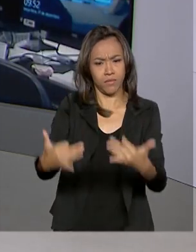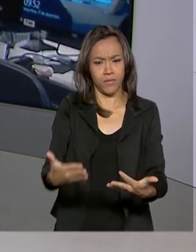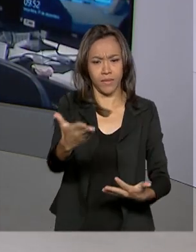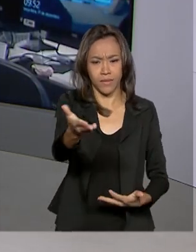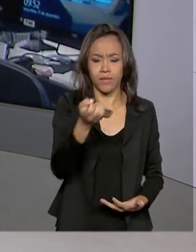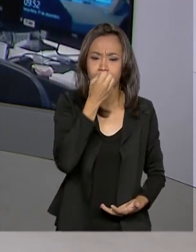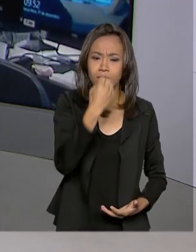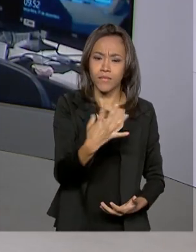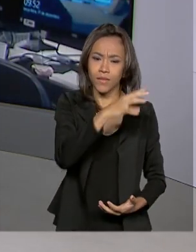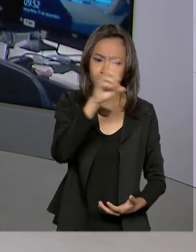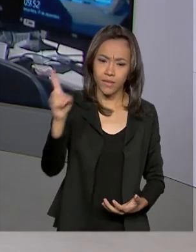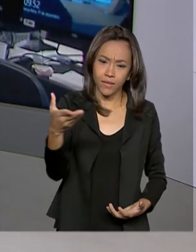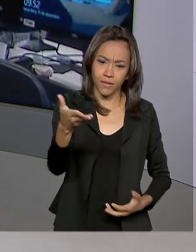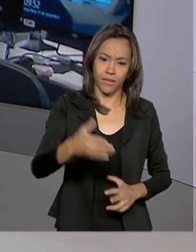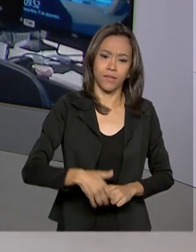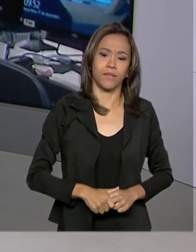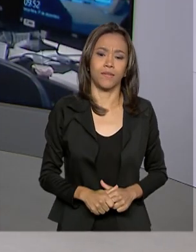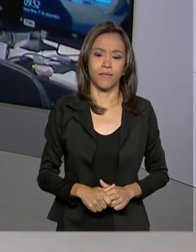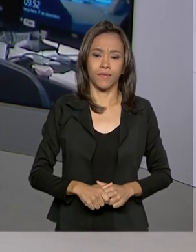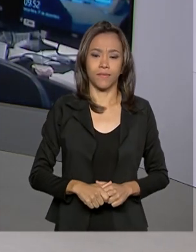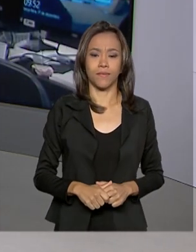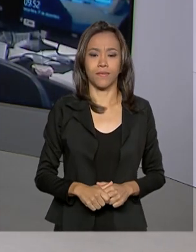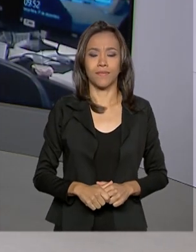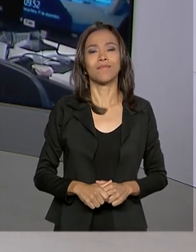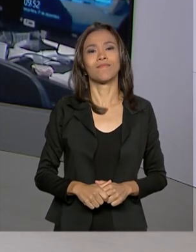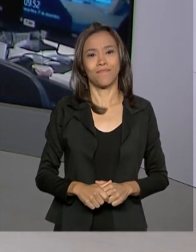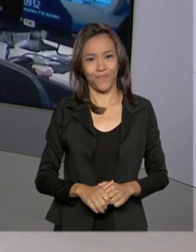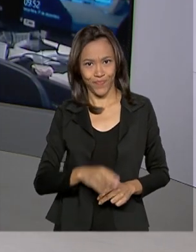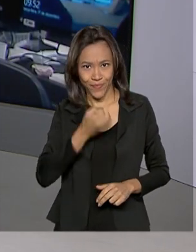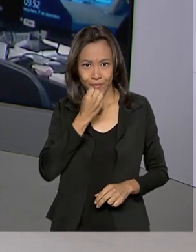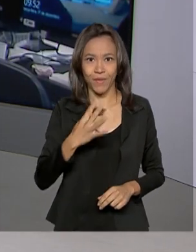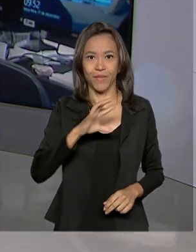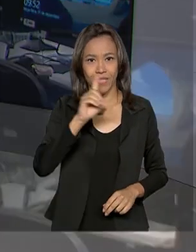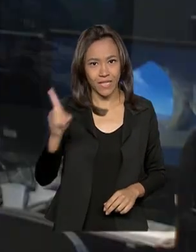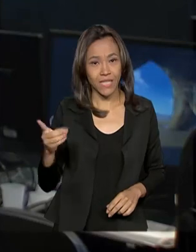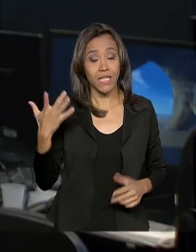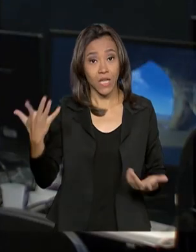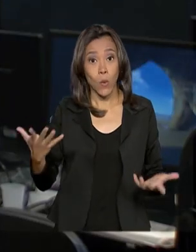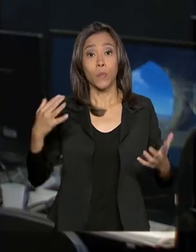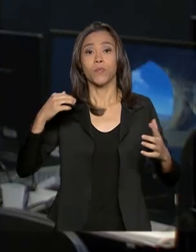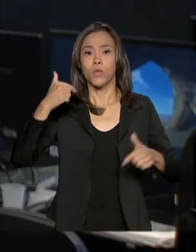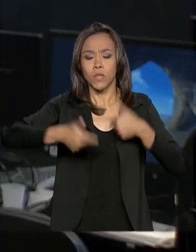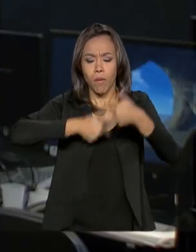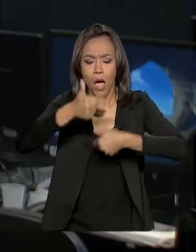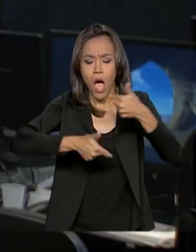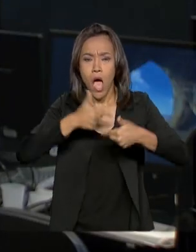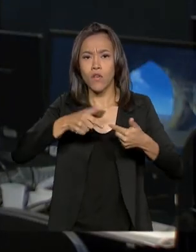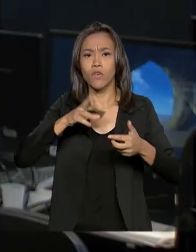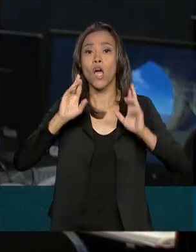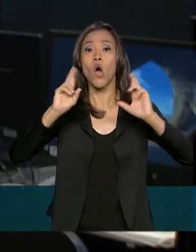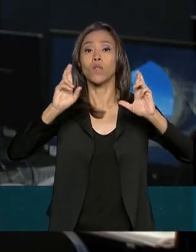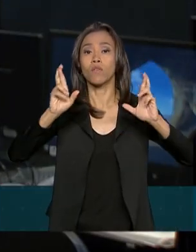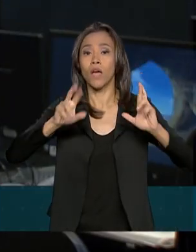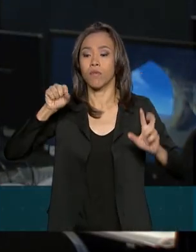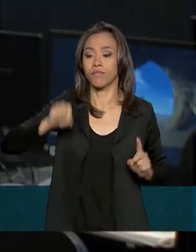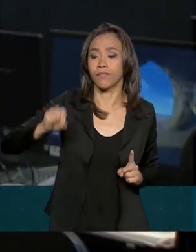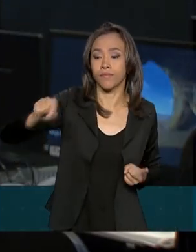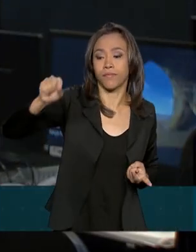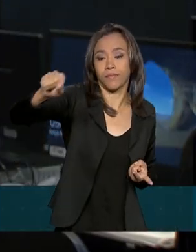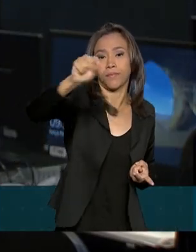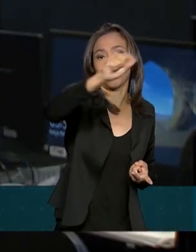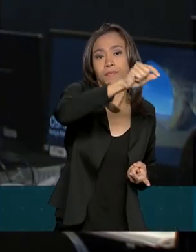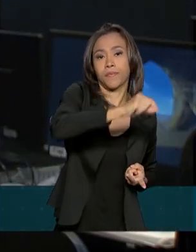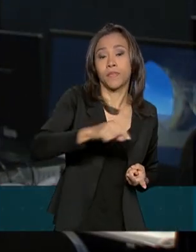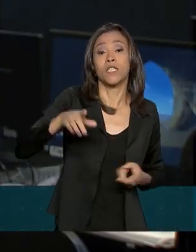Dimas, bom dia pra você. Bom dia, Renata. A ação foi feita em terminais rodoviários de cidades de São